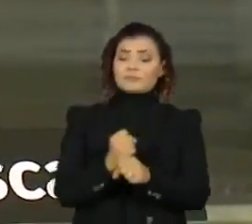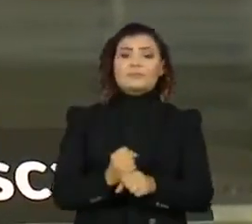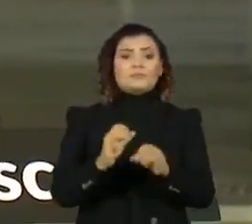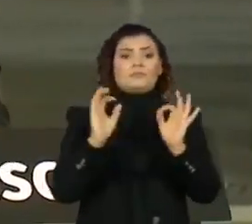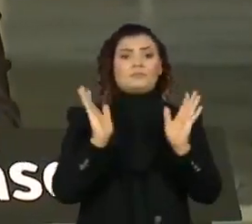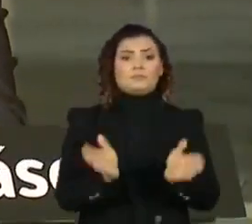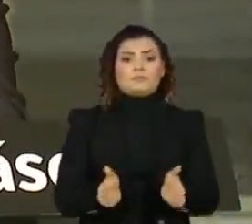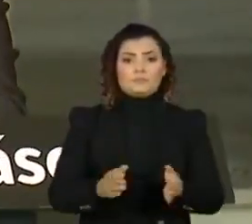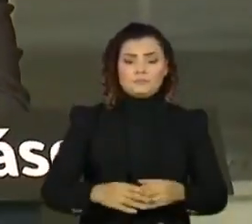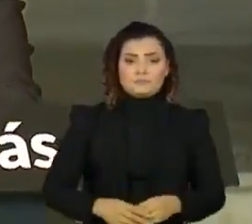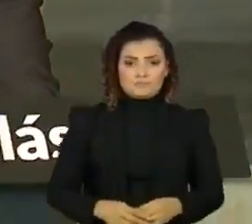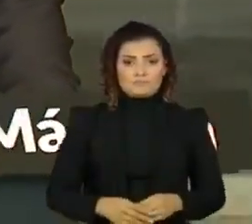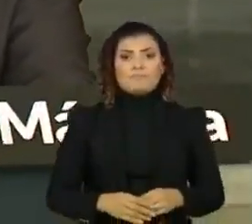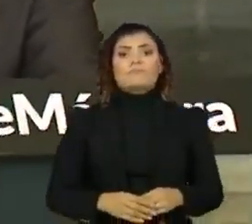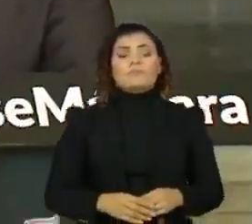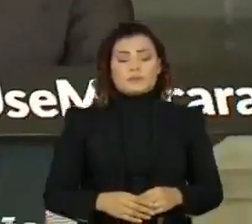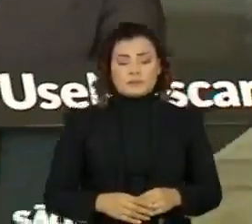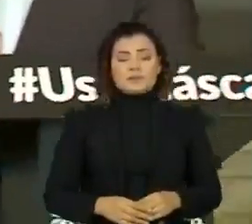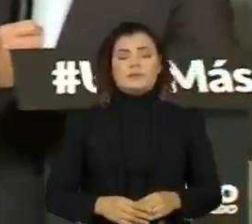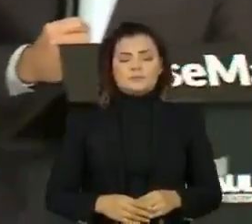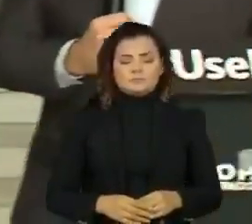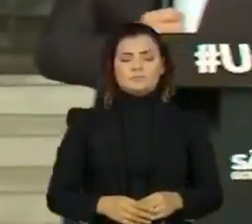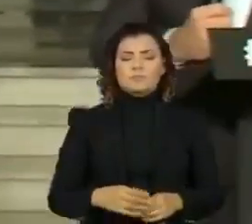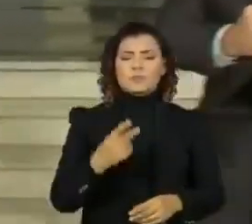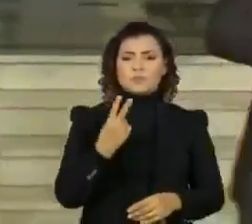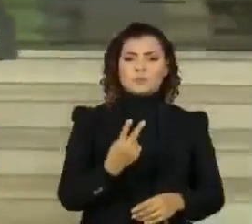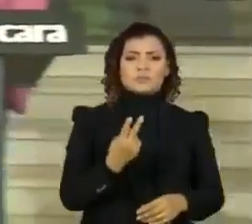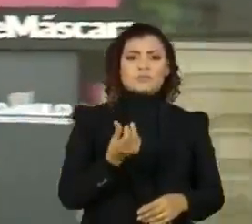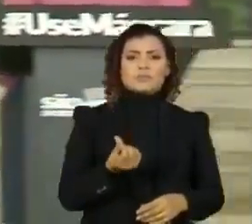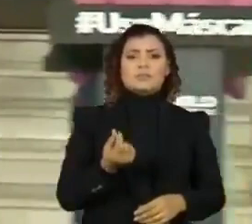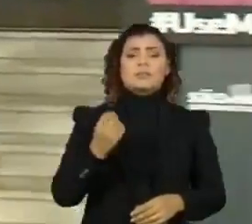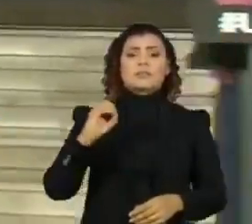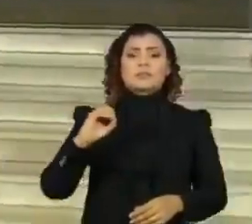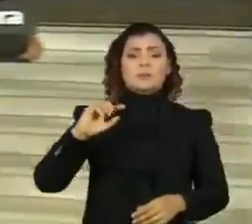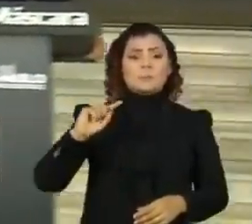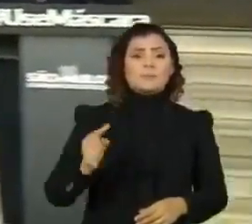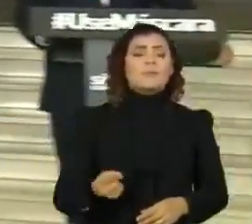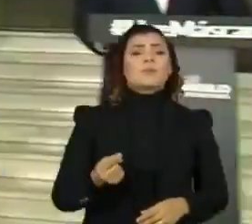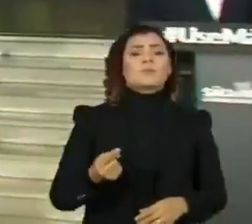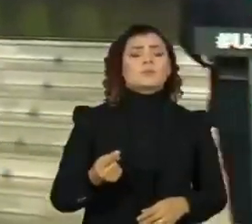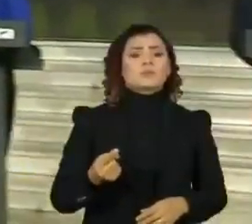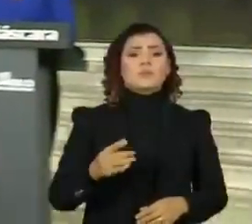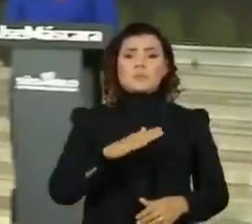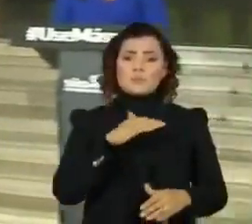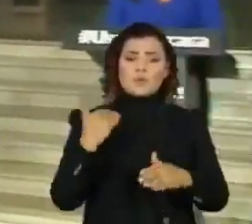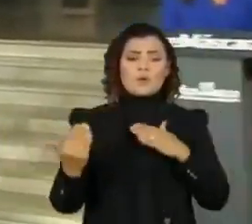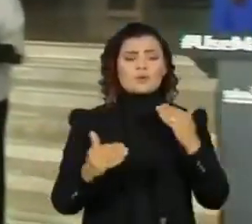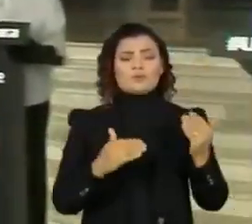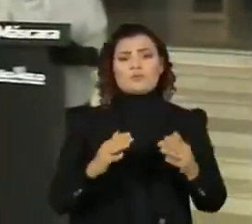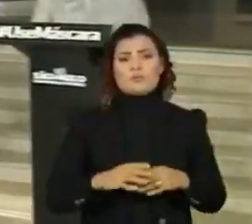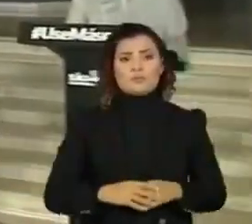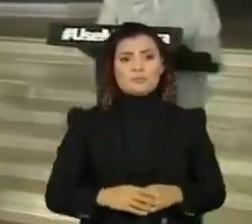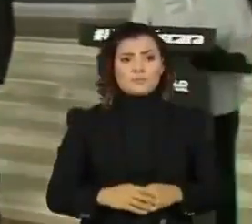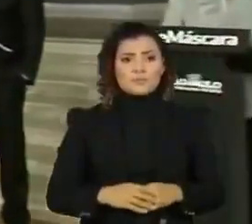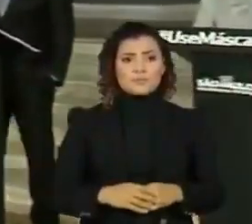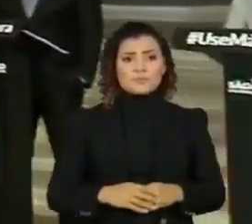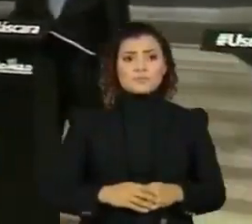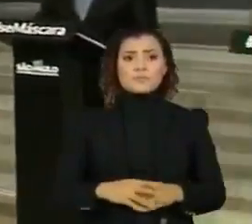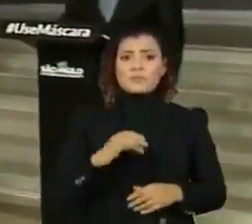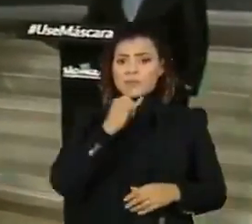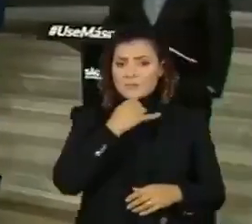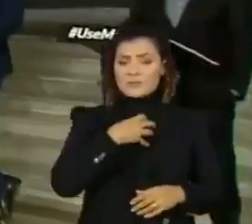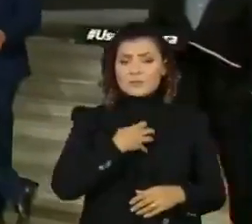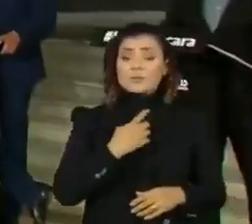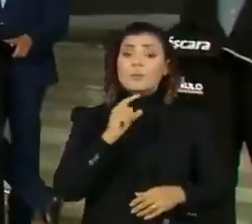260.970 mortes, infelizmente são